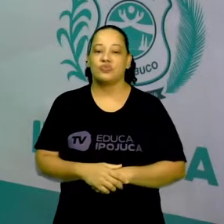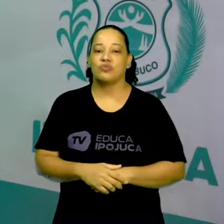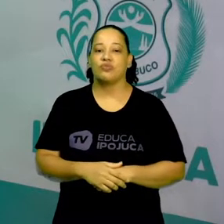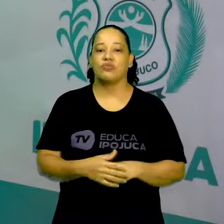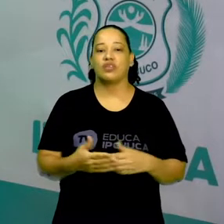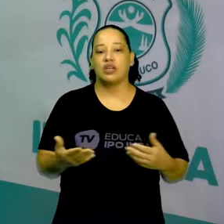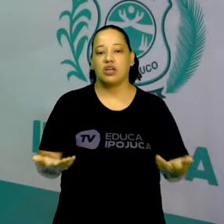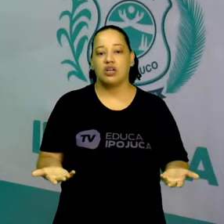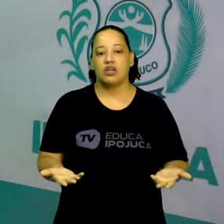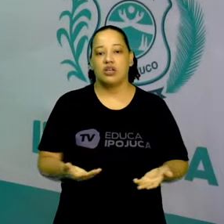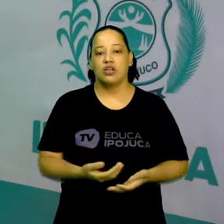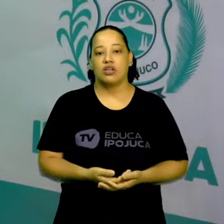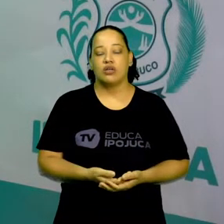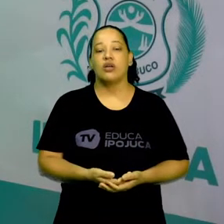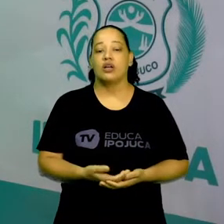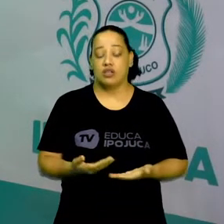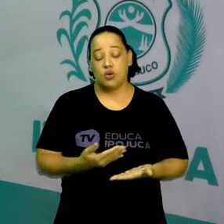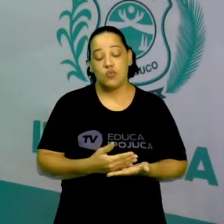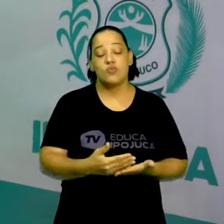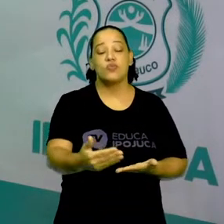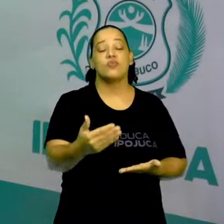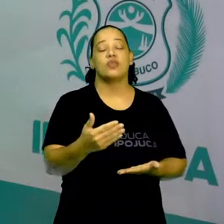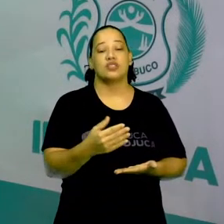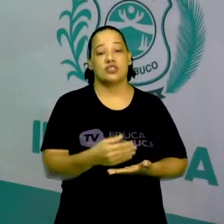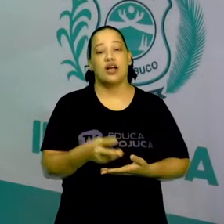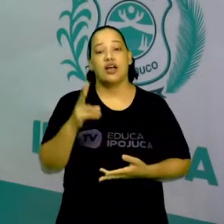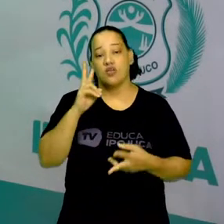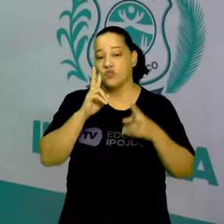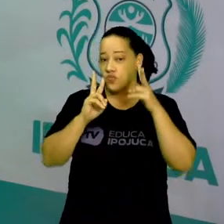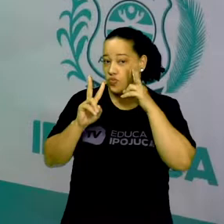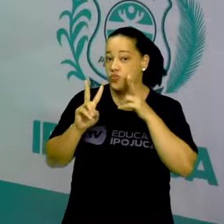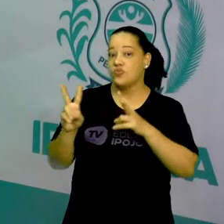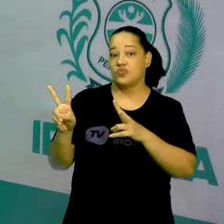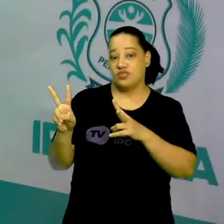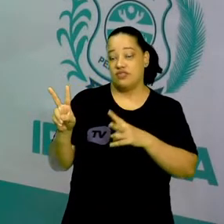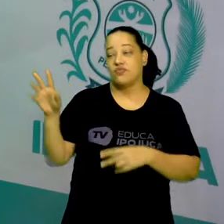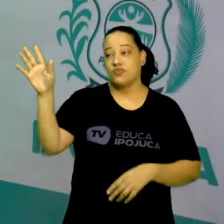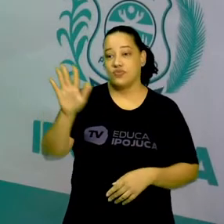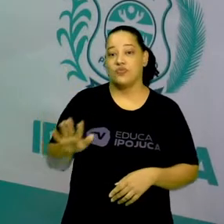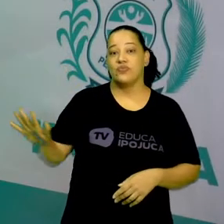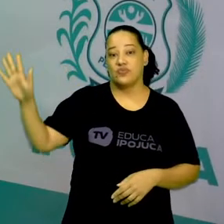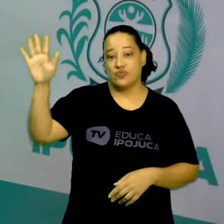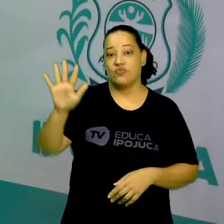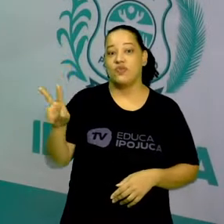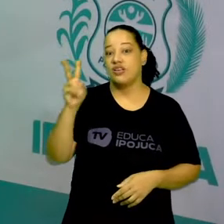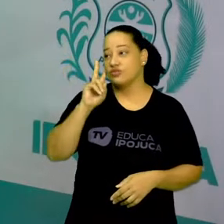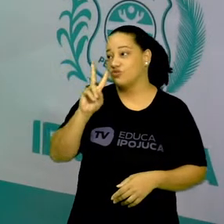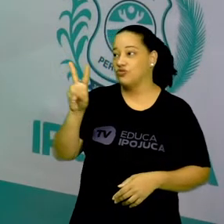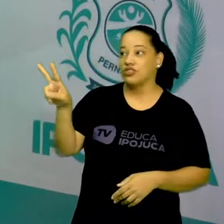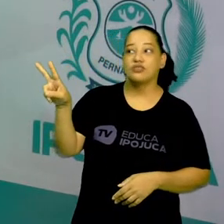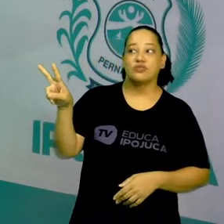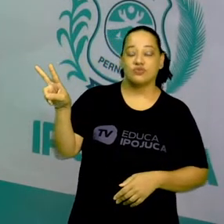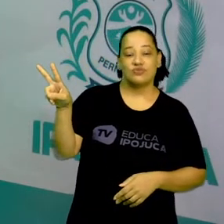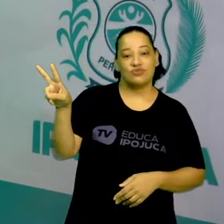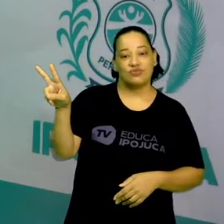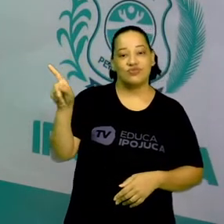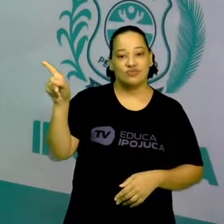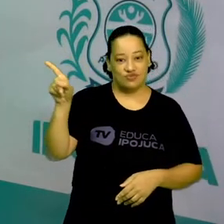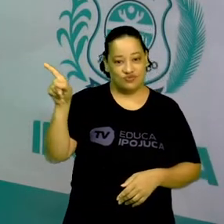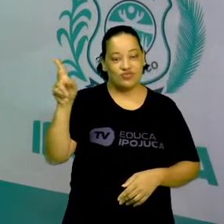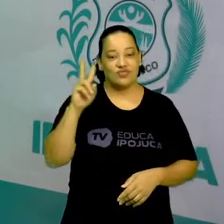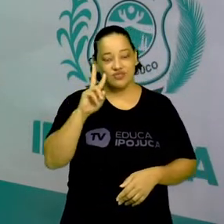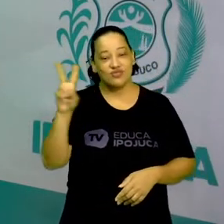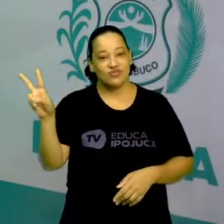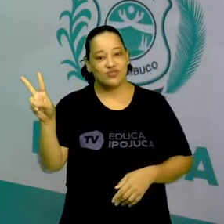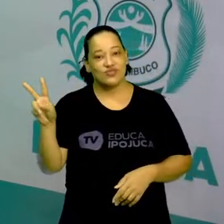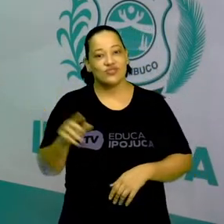a princípio, né? Observarmos a imagem aí que está na nossa tela. Então